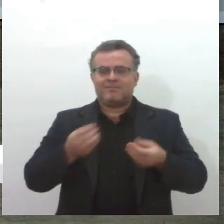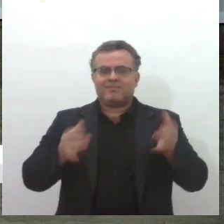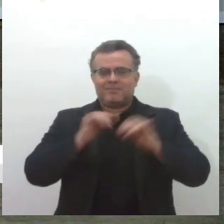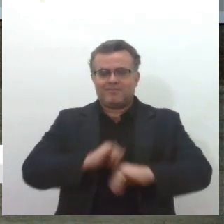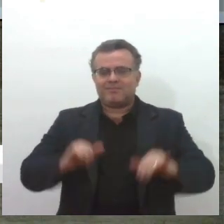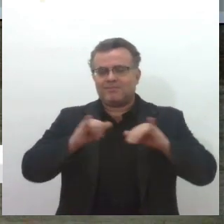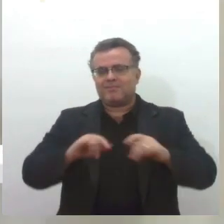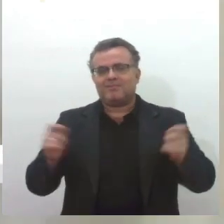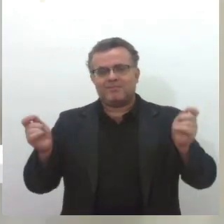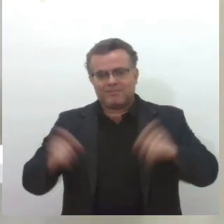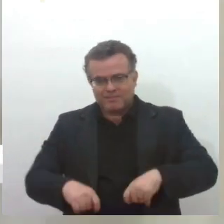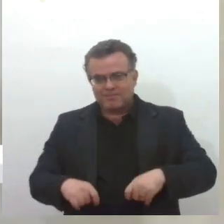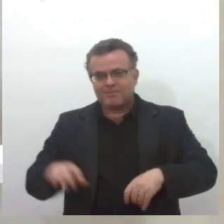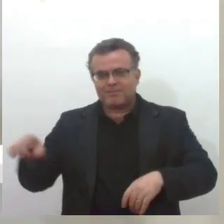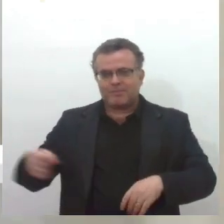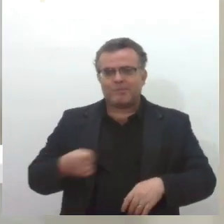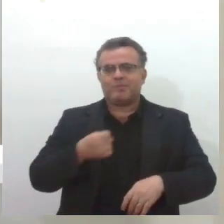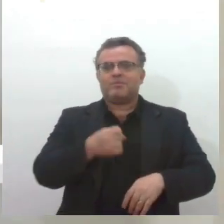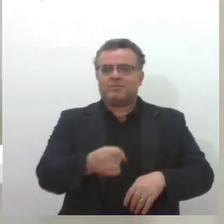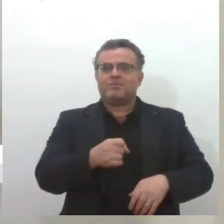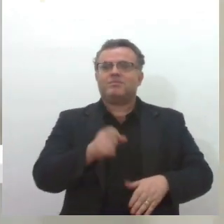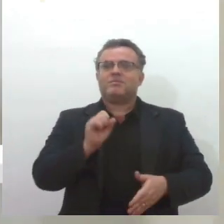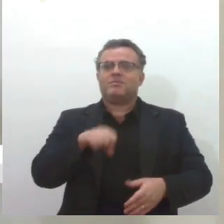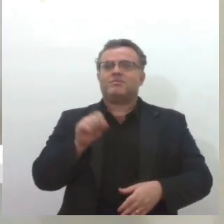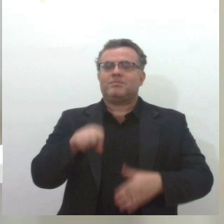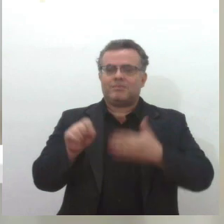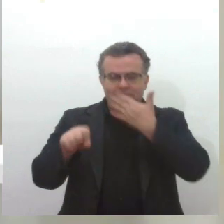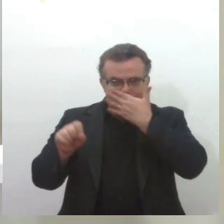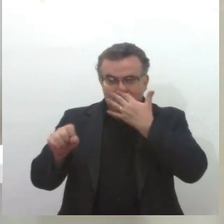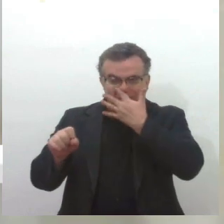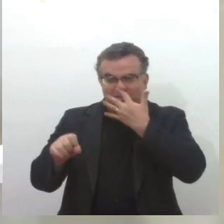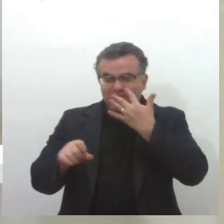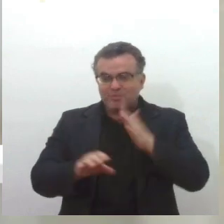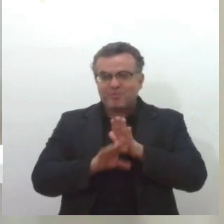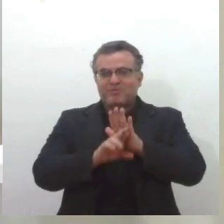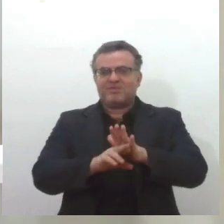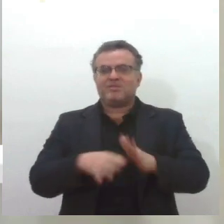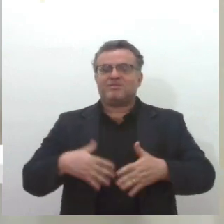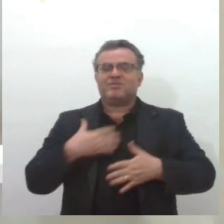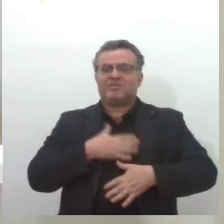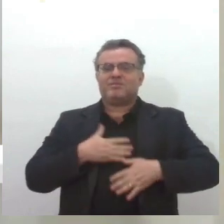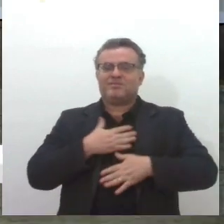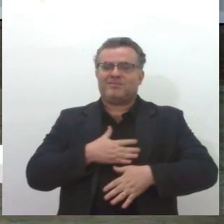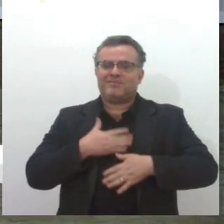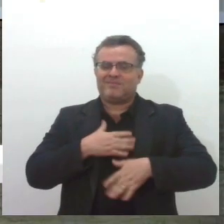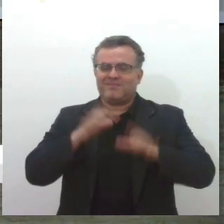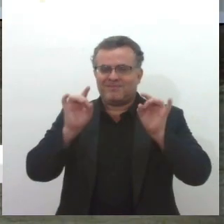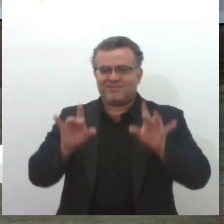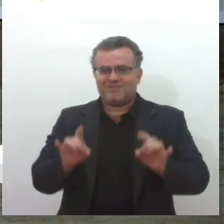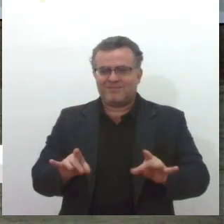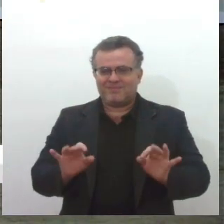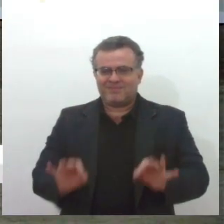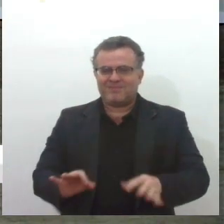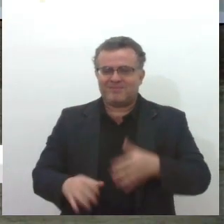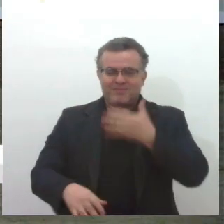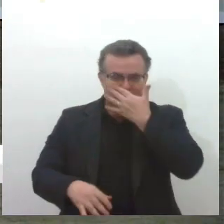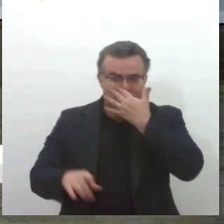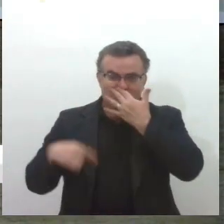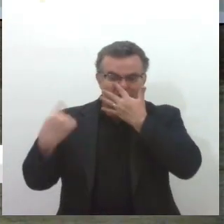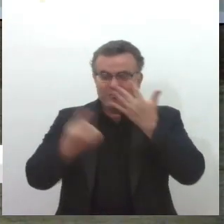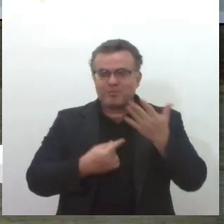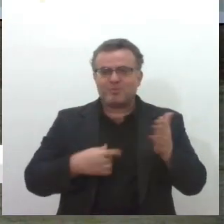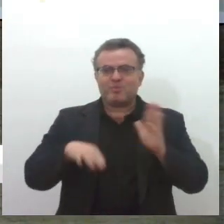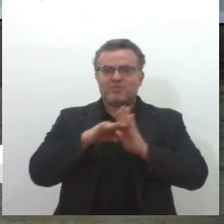se quando tiver no corpo de bombeiros, aí sim, eu vou fazer questão de ir lá prestigiar, que vai ser um orgulho danado. E a gente aqui no programa,